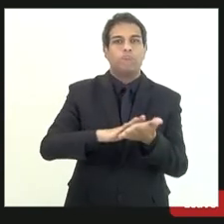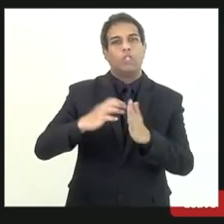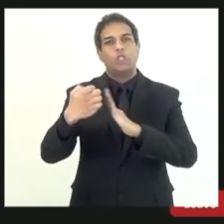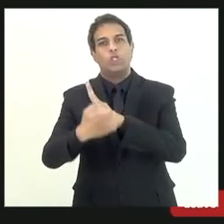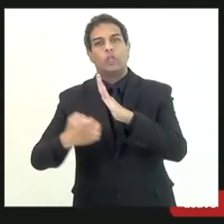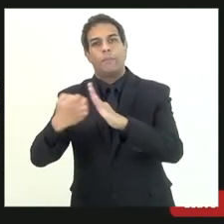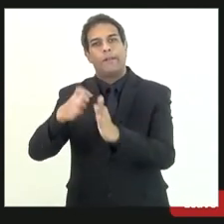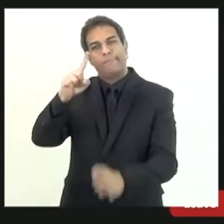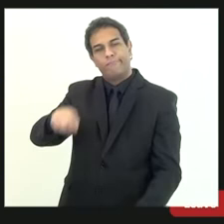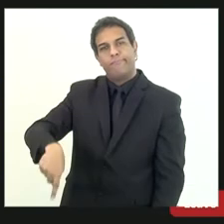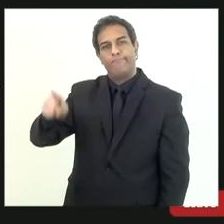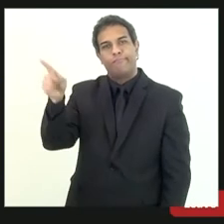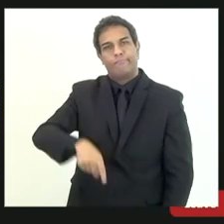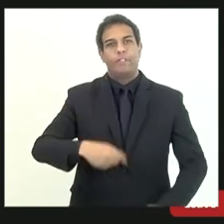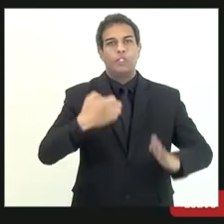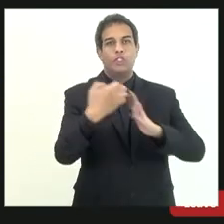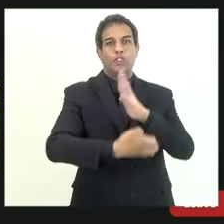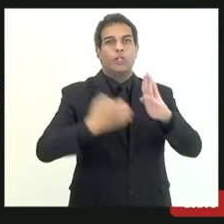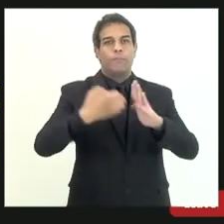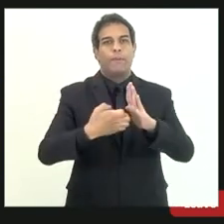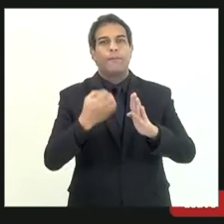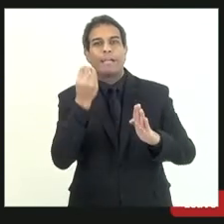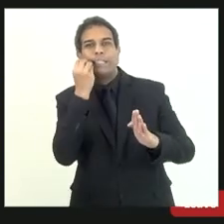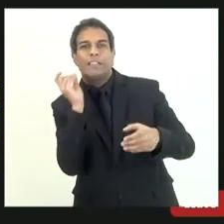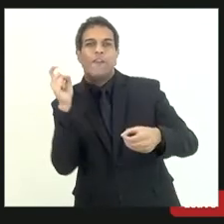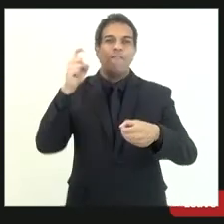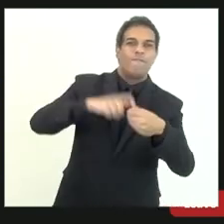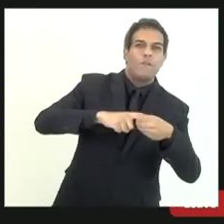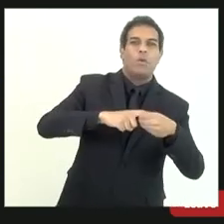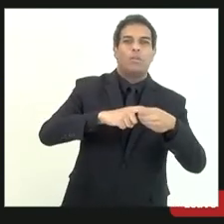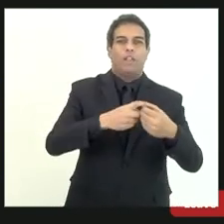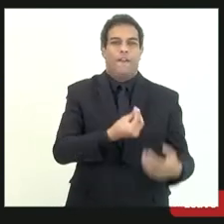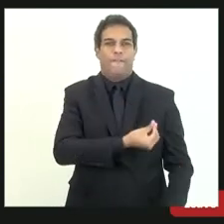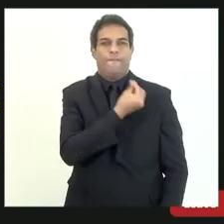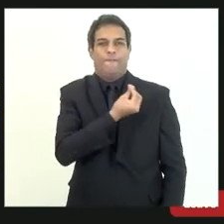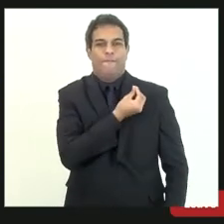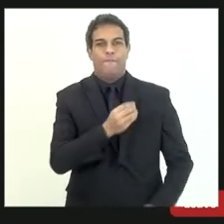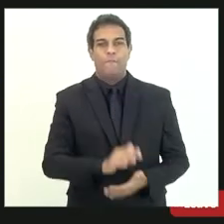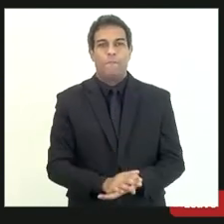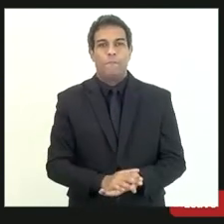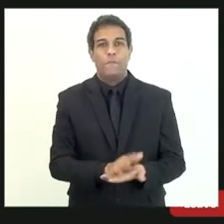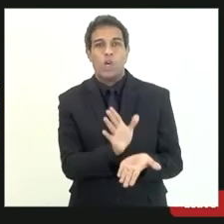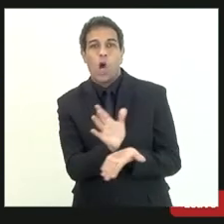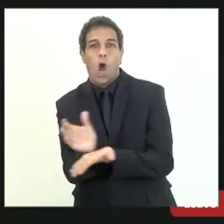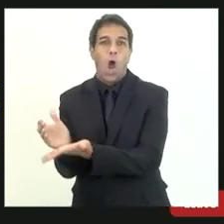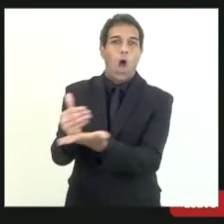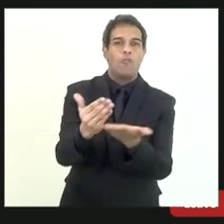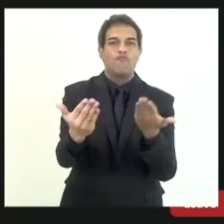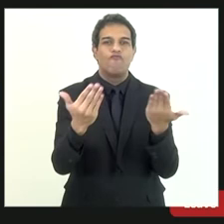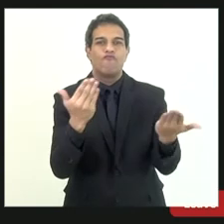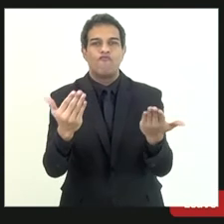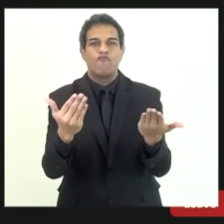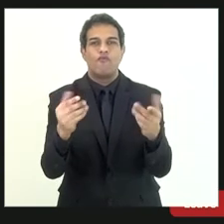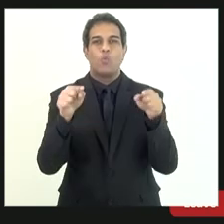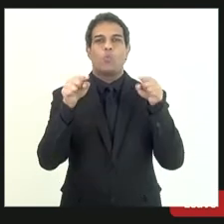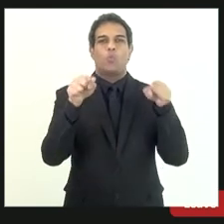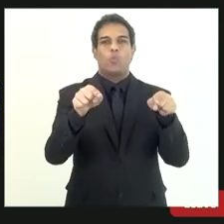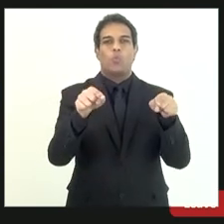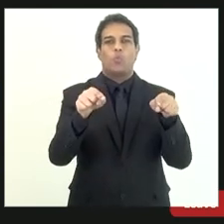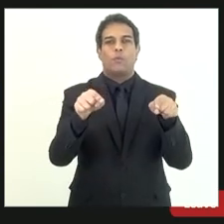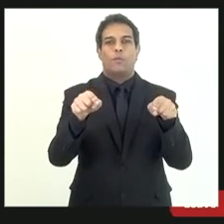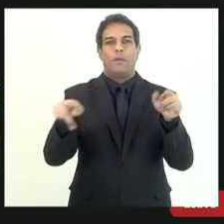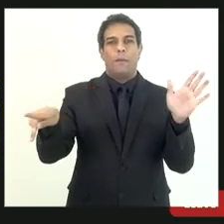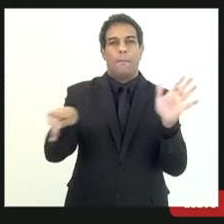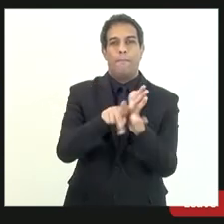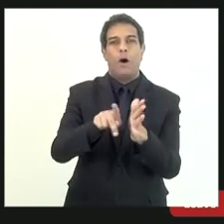recuperação judicial por quê porque trazendo como analogia o próprio critério da união